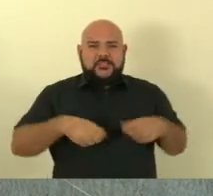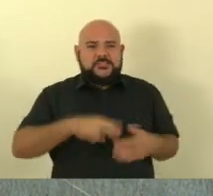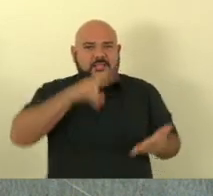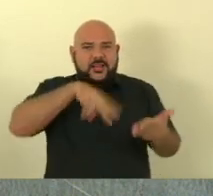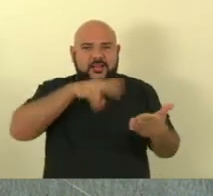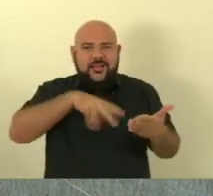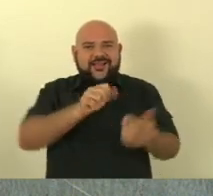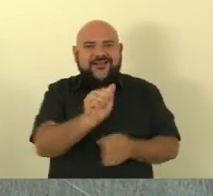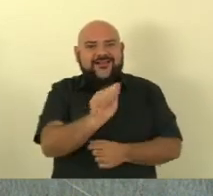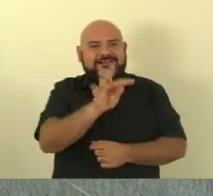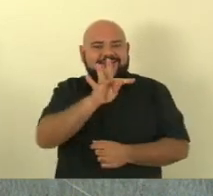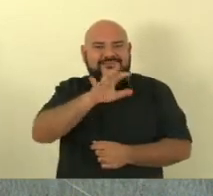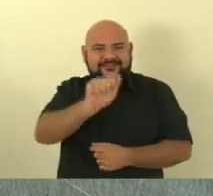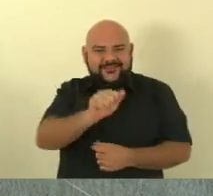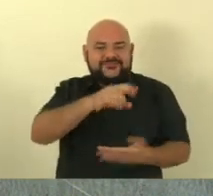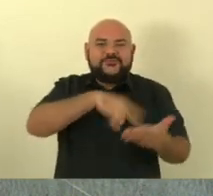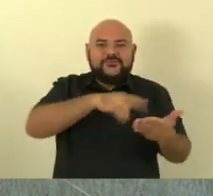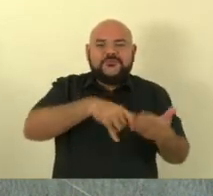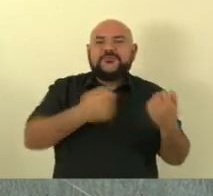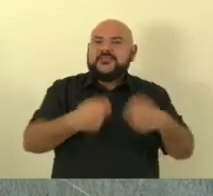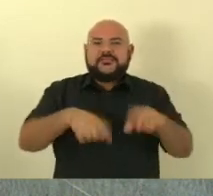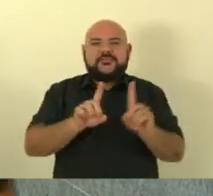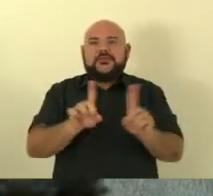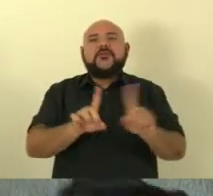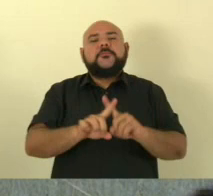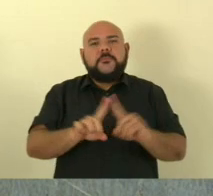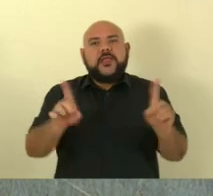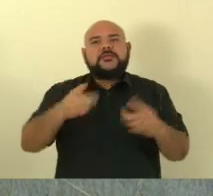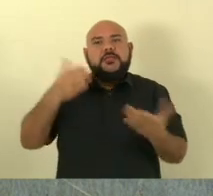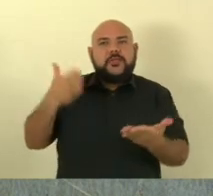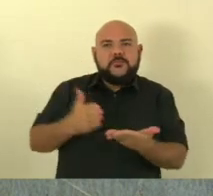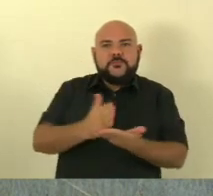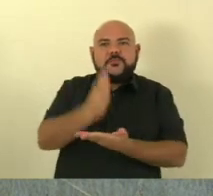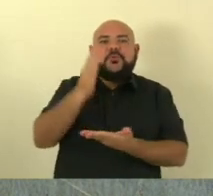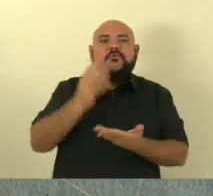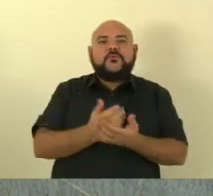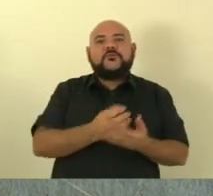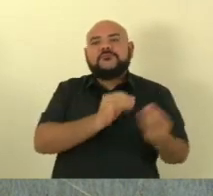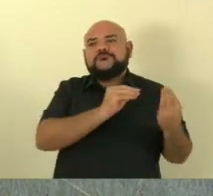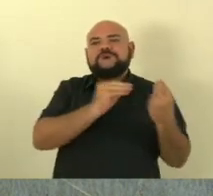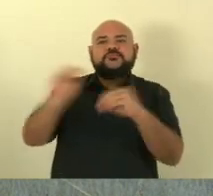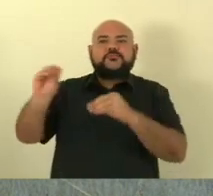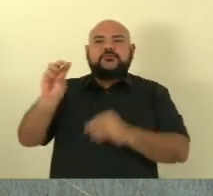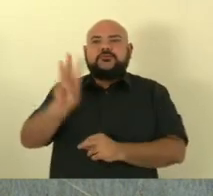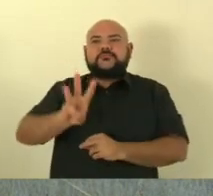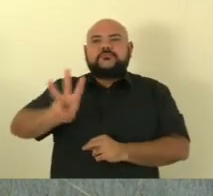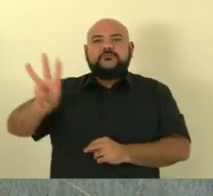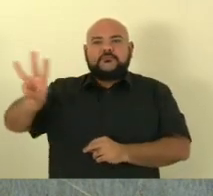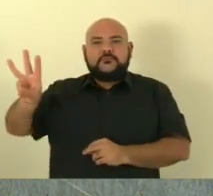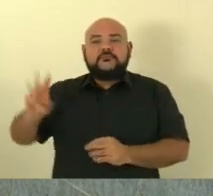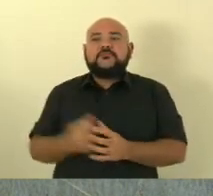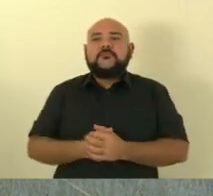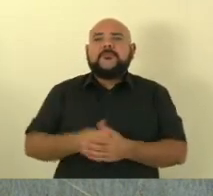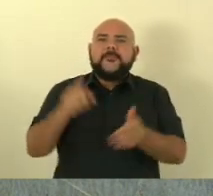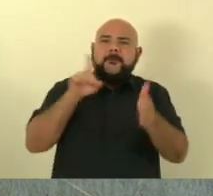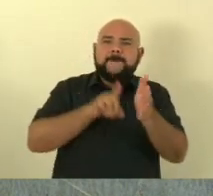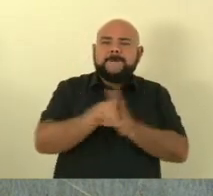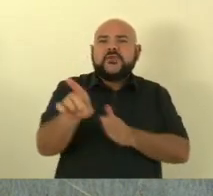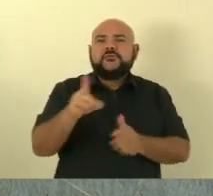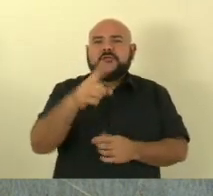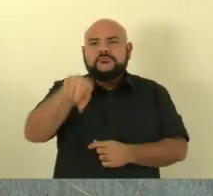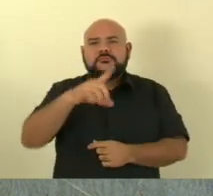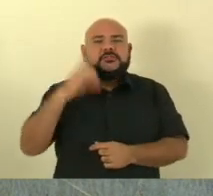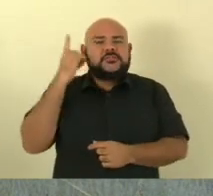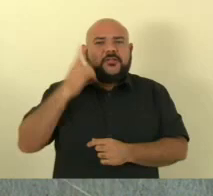anterior, mas declara aprovada conforme foi disponibilizada no site da Álice. Consulto se existe algum deputado que